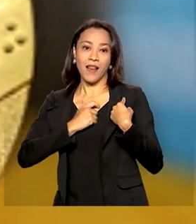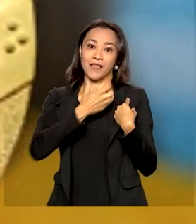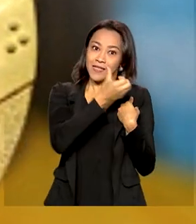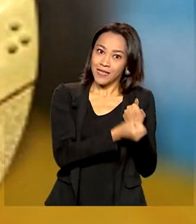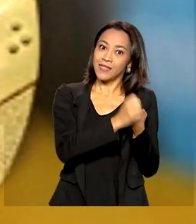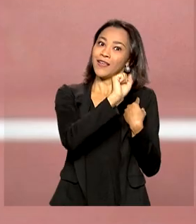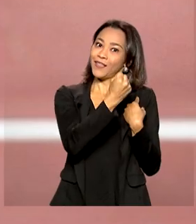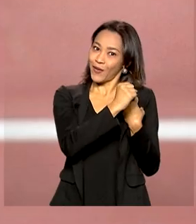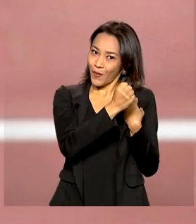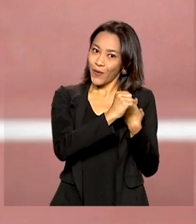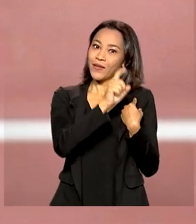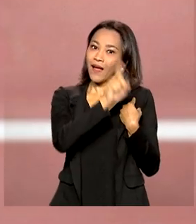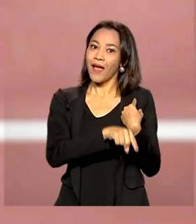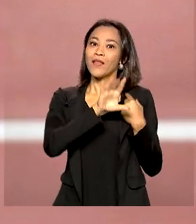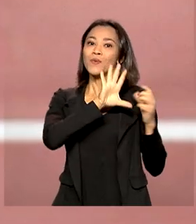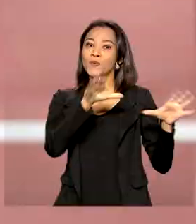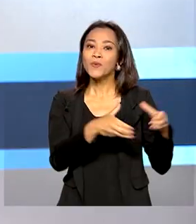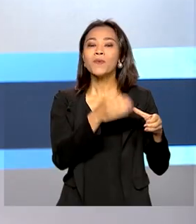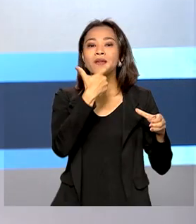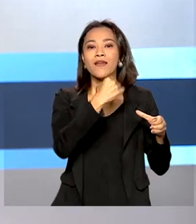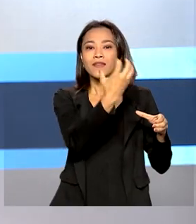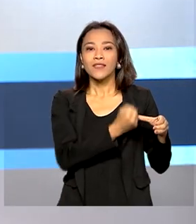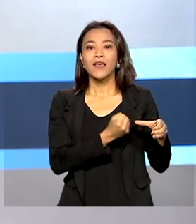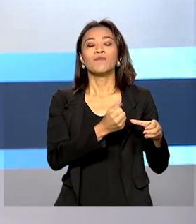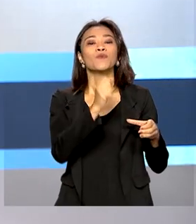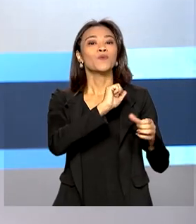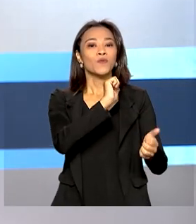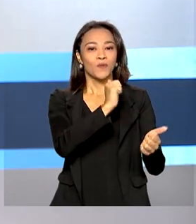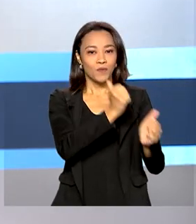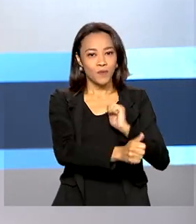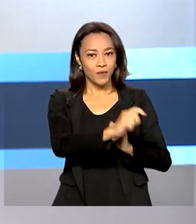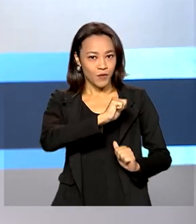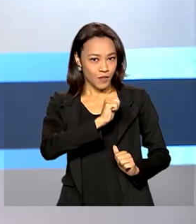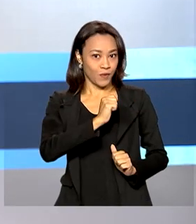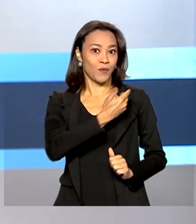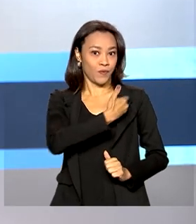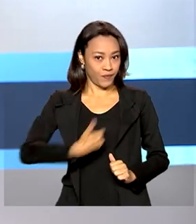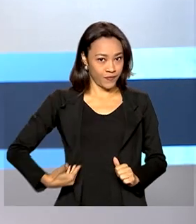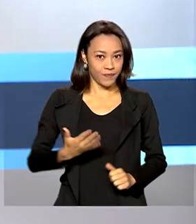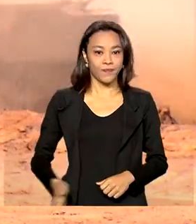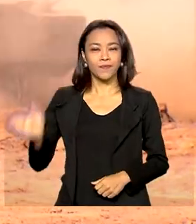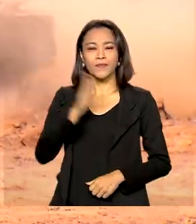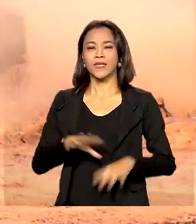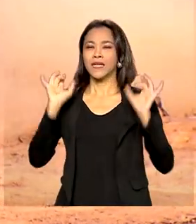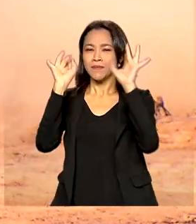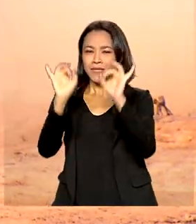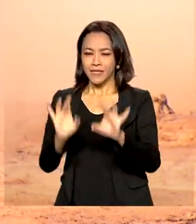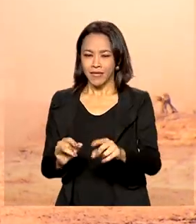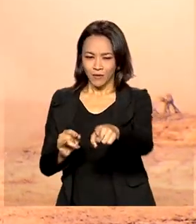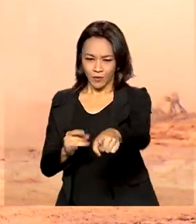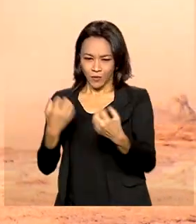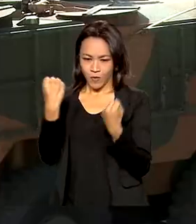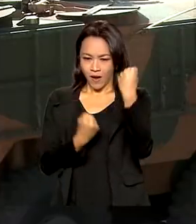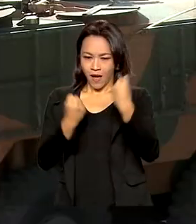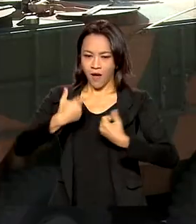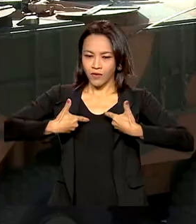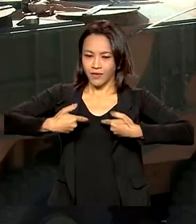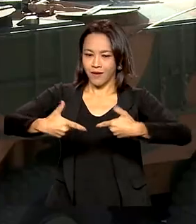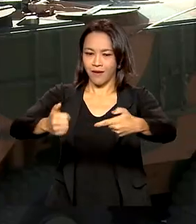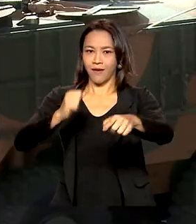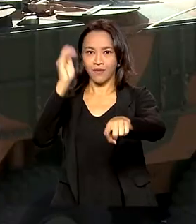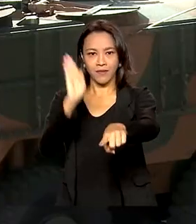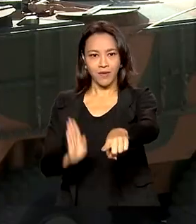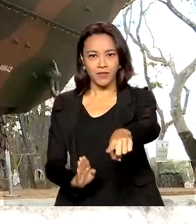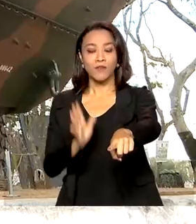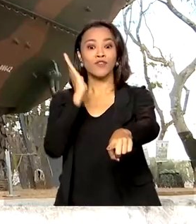conquistadas por integrantes do Bolsa Atleta. E uma reportagem especial sobre os veículos da tropa blindada brasileira,